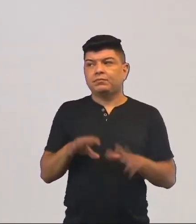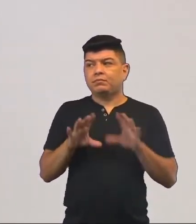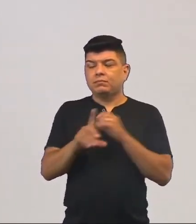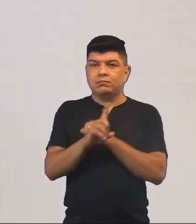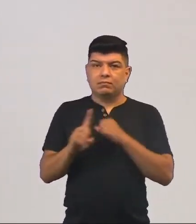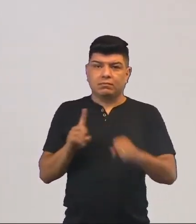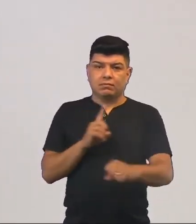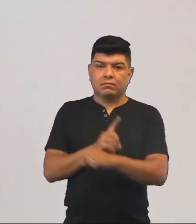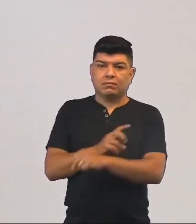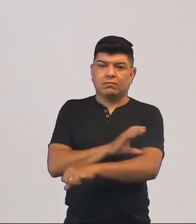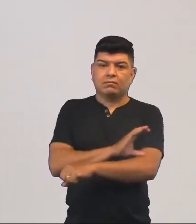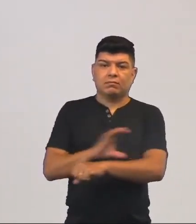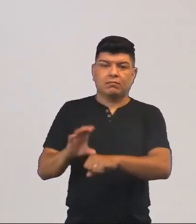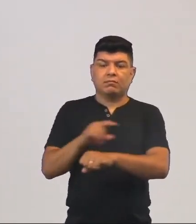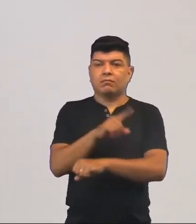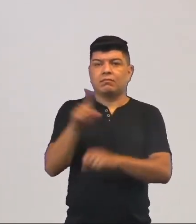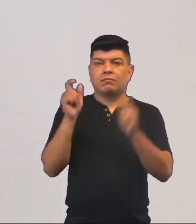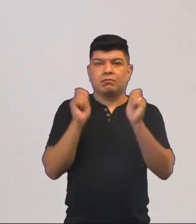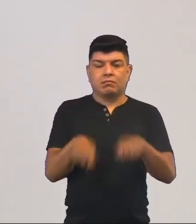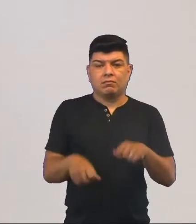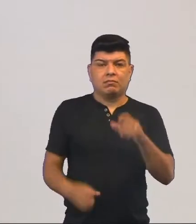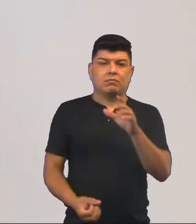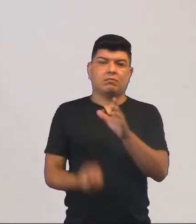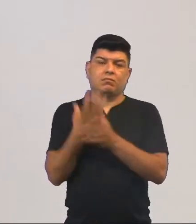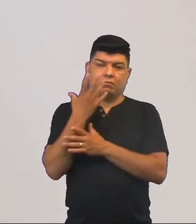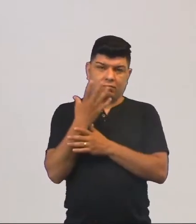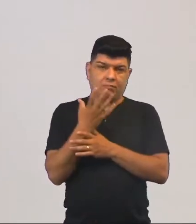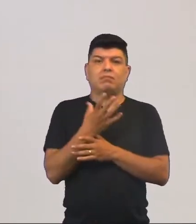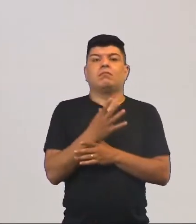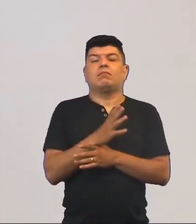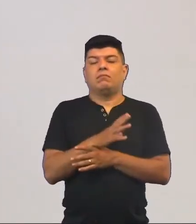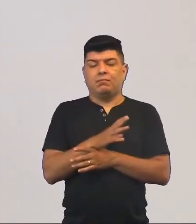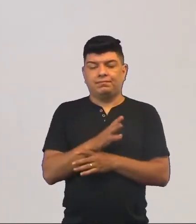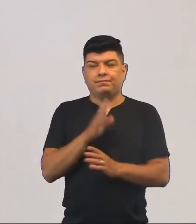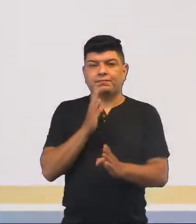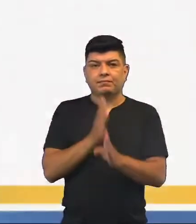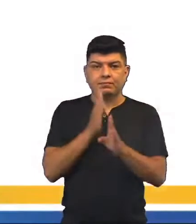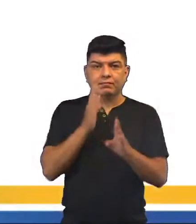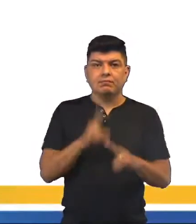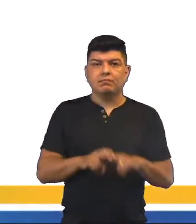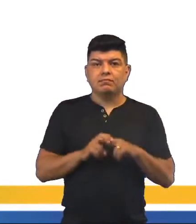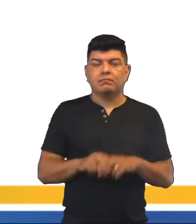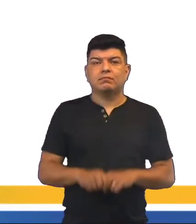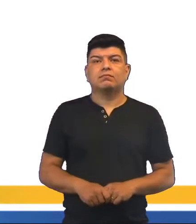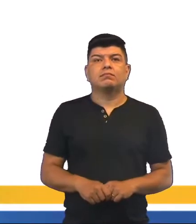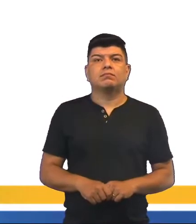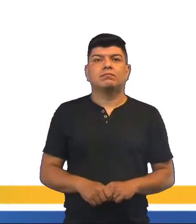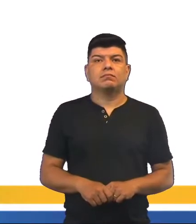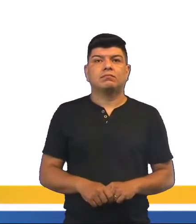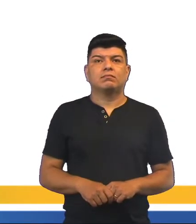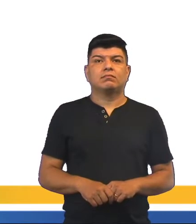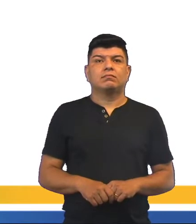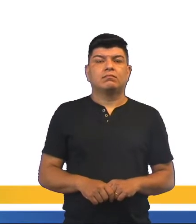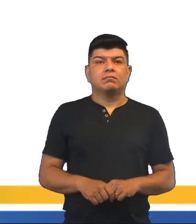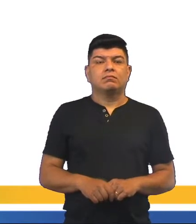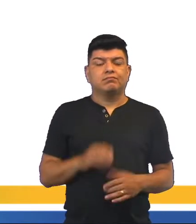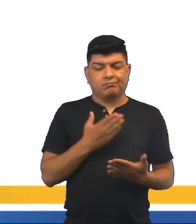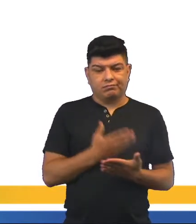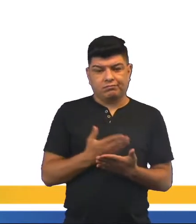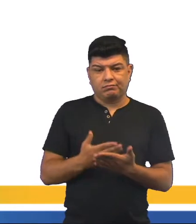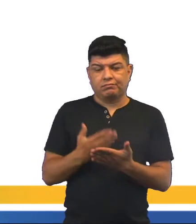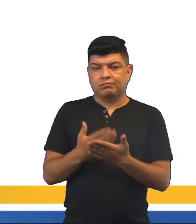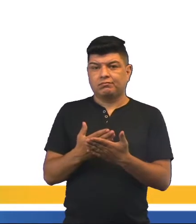meio social, cultural, para que você possa criar através disso, né? Então, neste estudo,